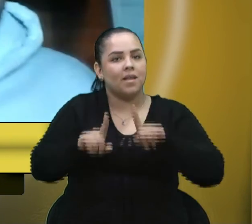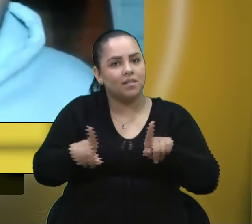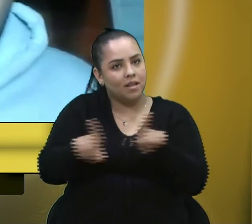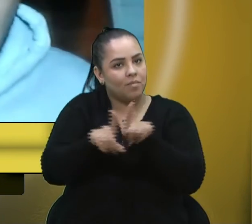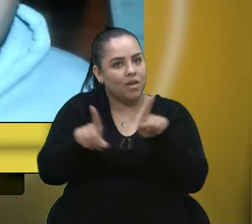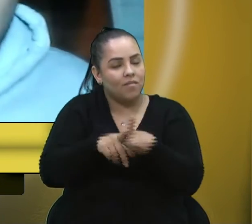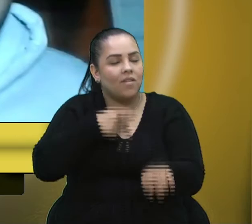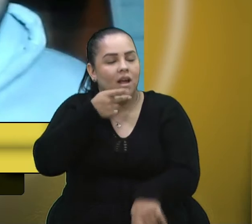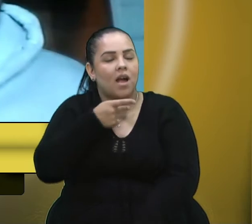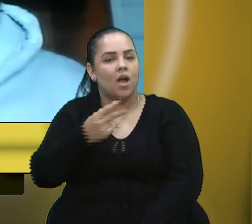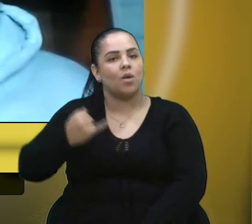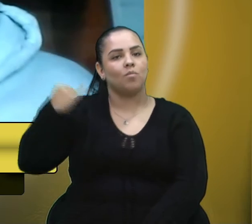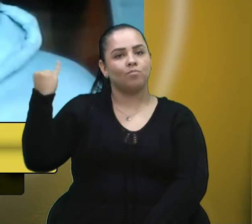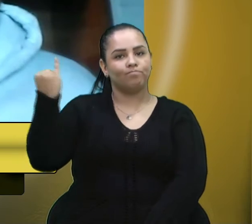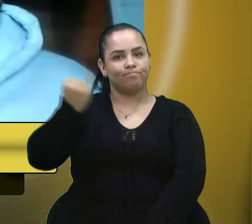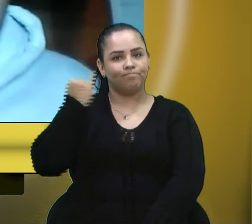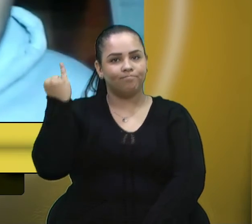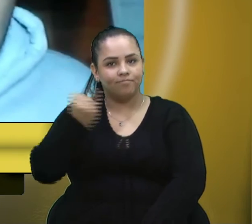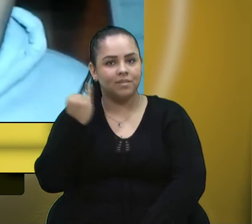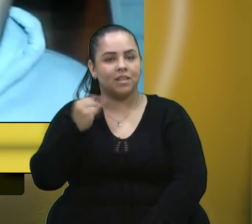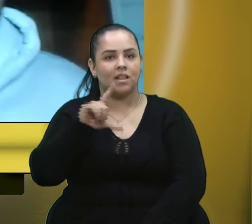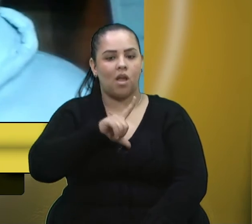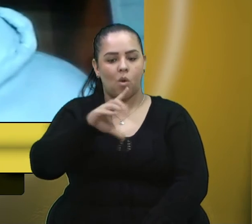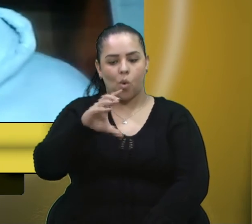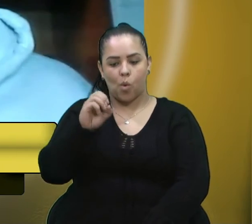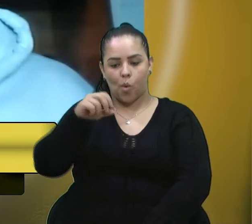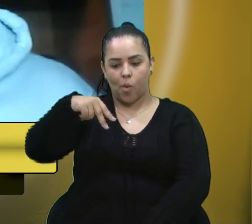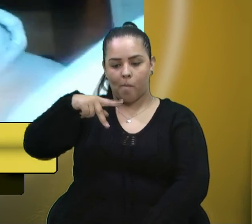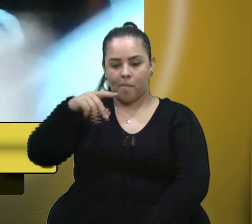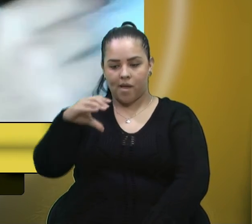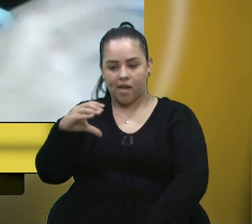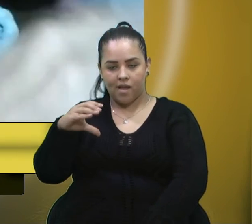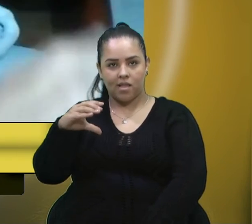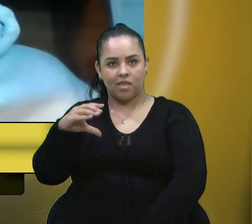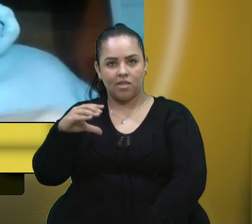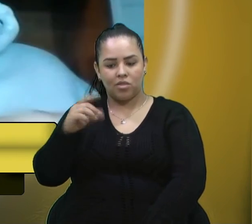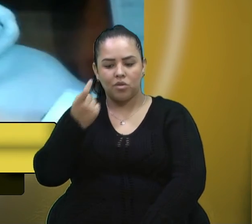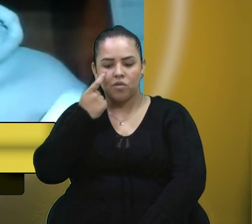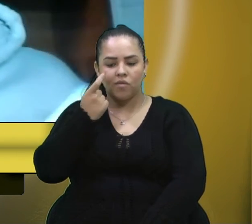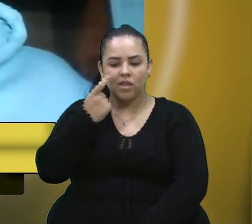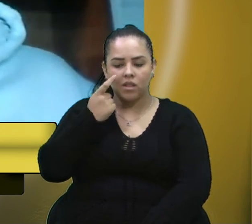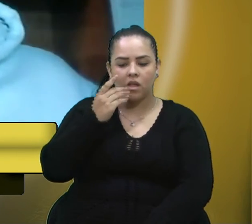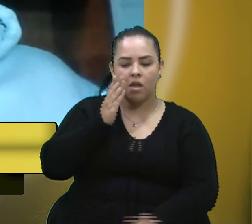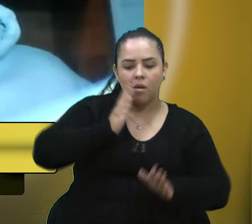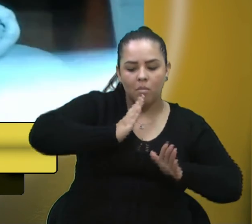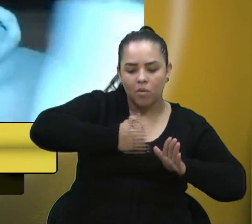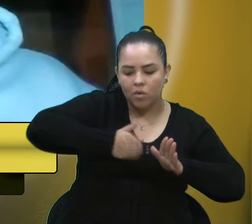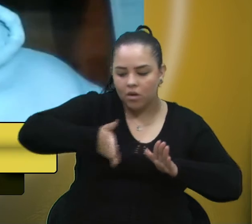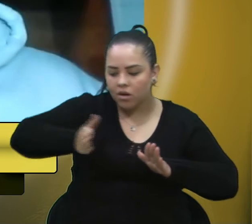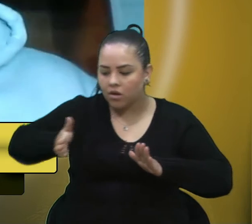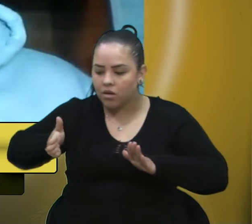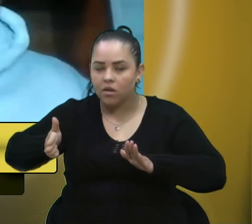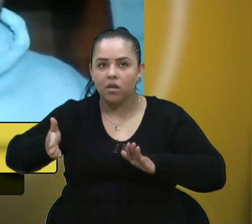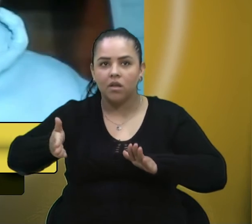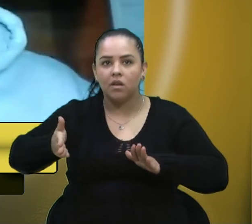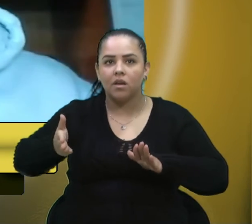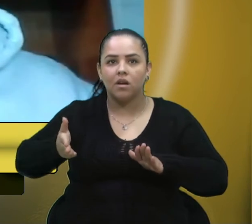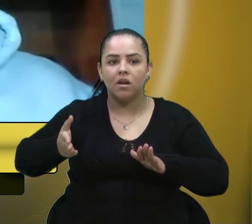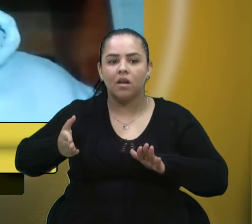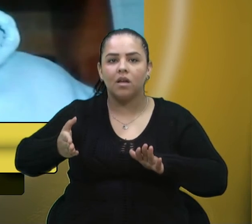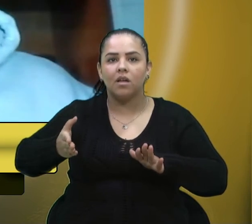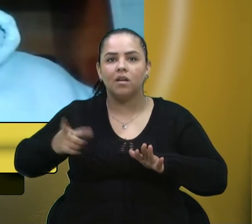importância que o Compac tem na análise desses processos, e por isso, de que o Compac seja